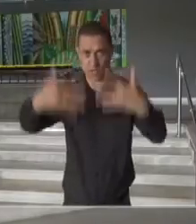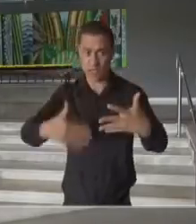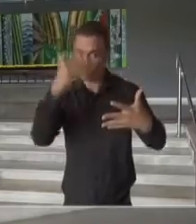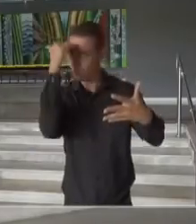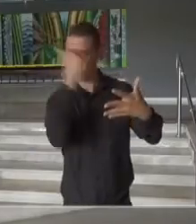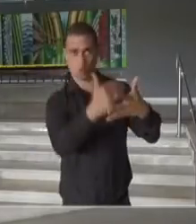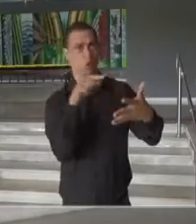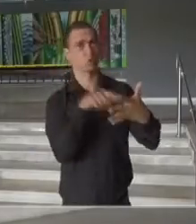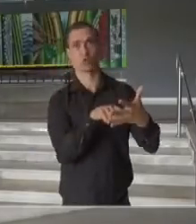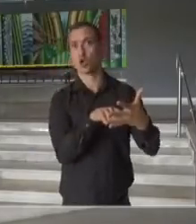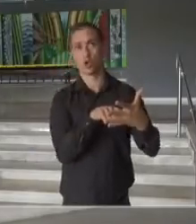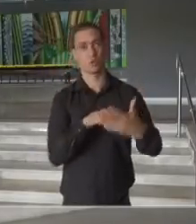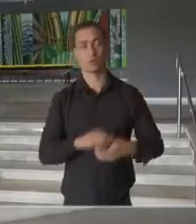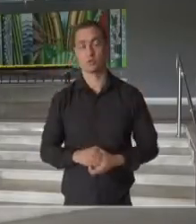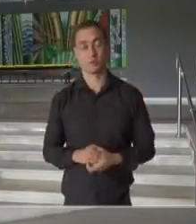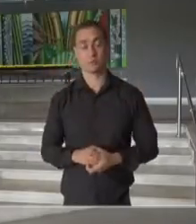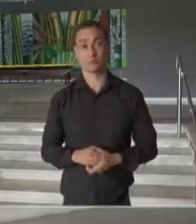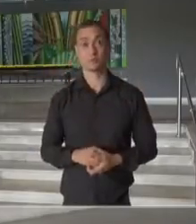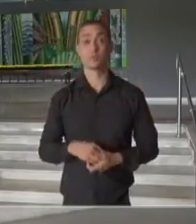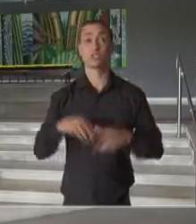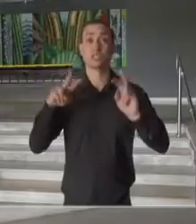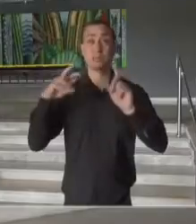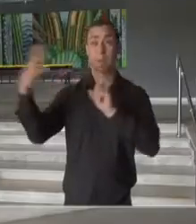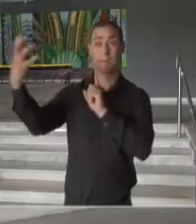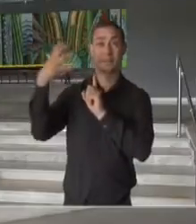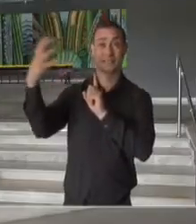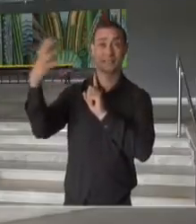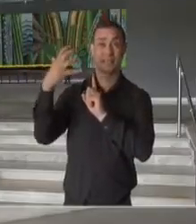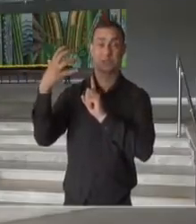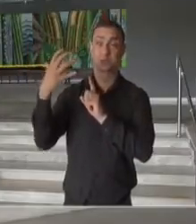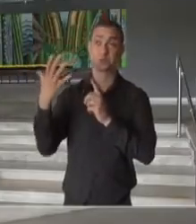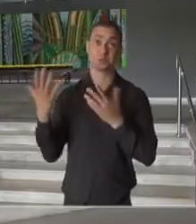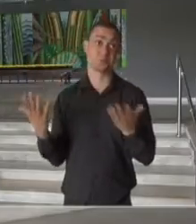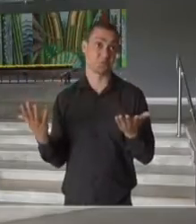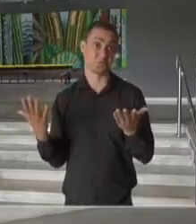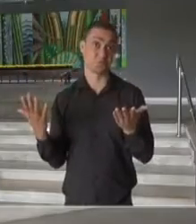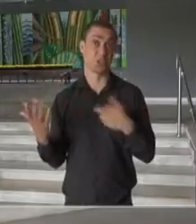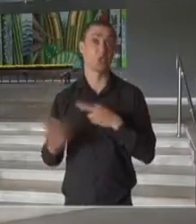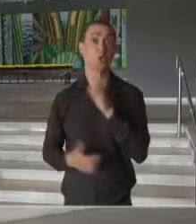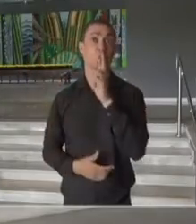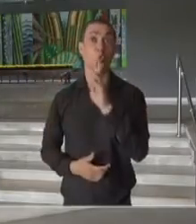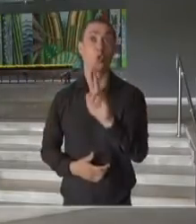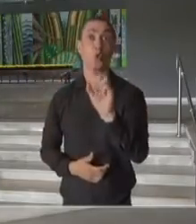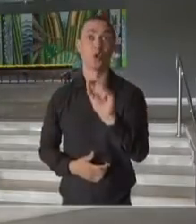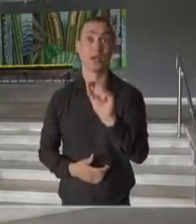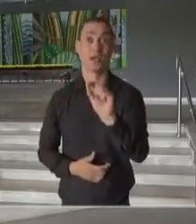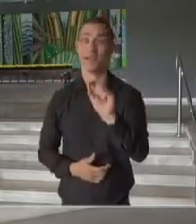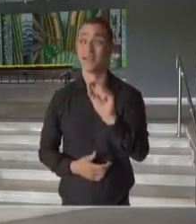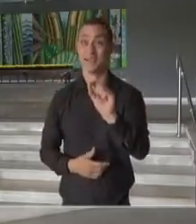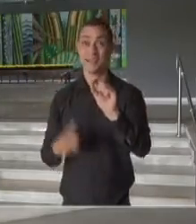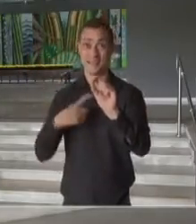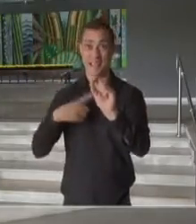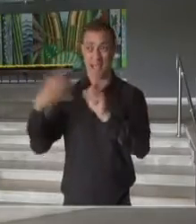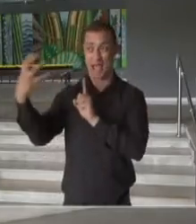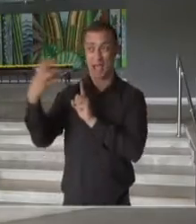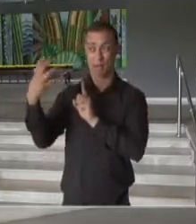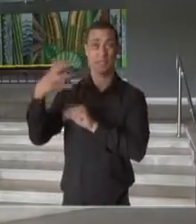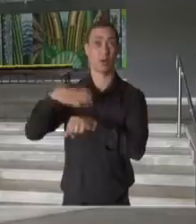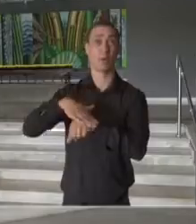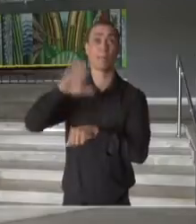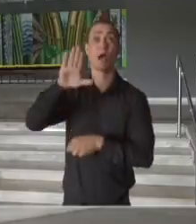na resposta anterior. Sobre pressão, eu posso dizer que nós temos uma pressão maior,